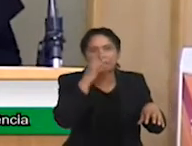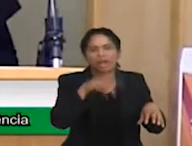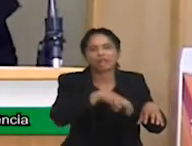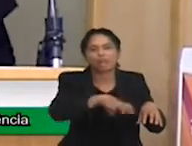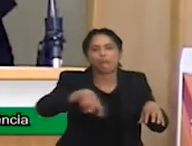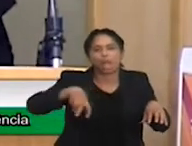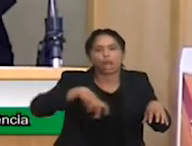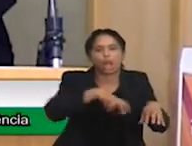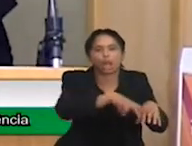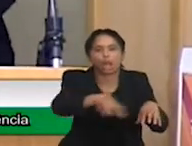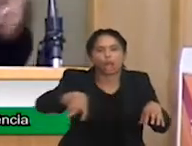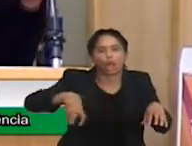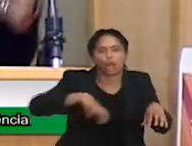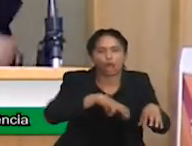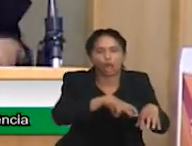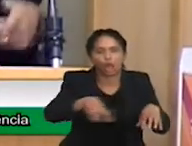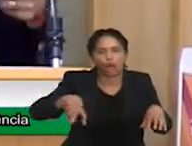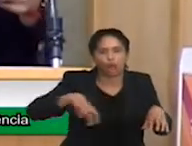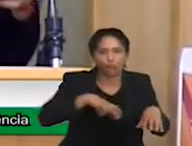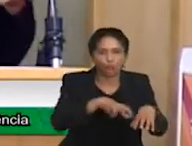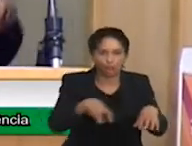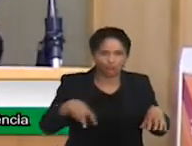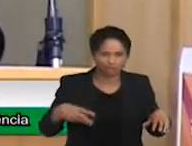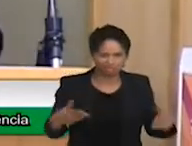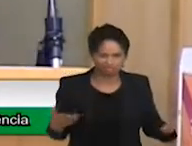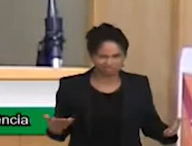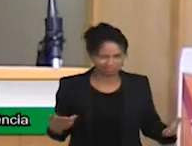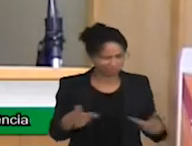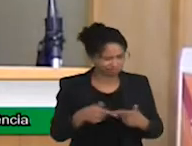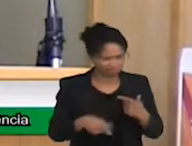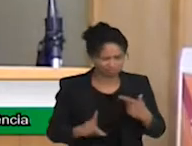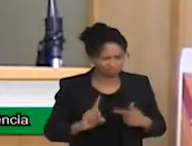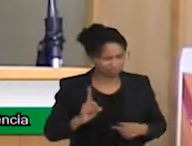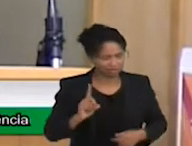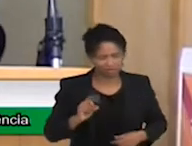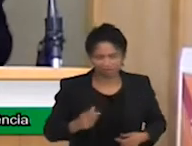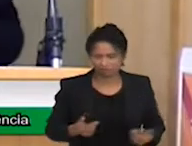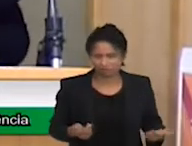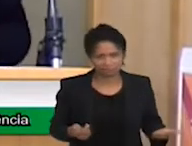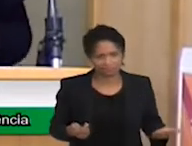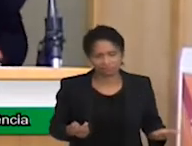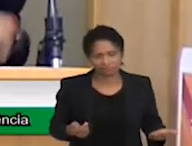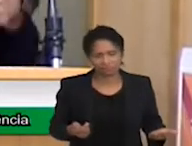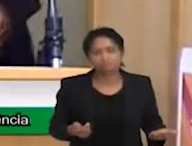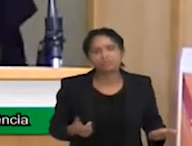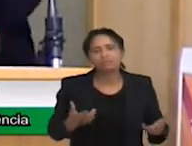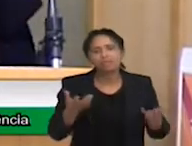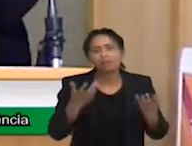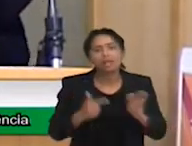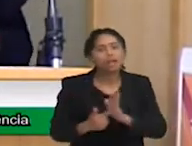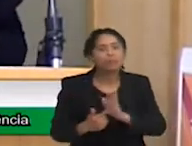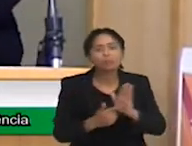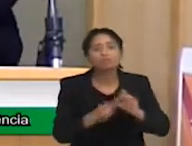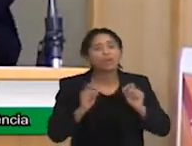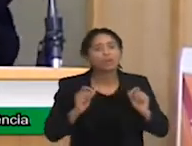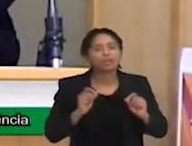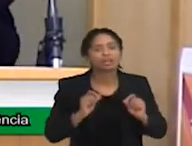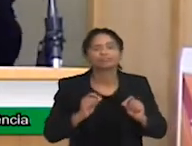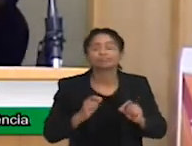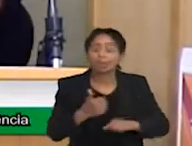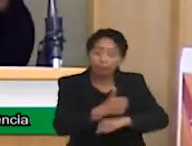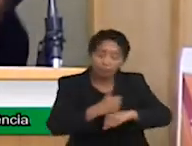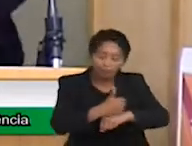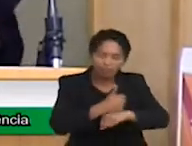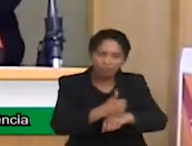dificuldade? Então, quando a gente fala de intensidade, de multidisciplinaridade, a gente está falando de interdisciplinaridade, que é uma